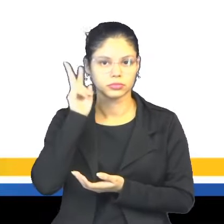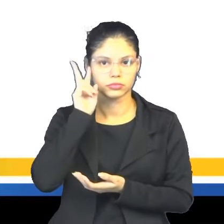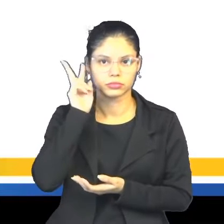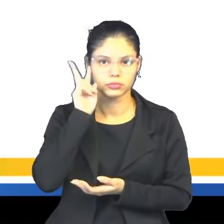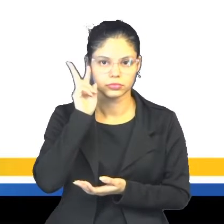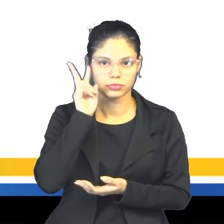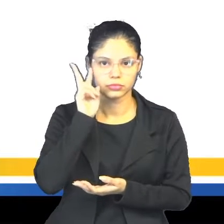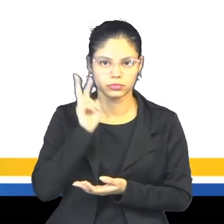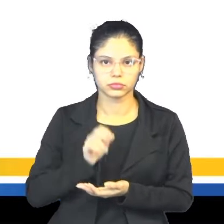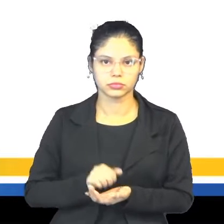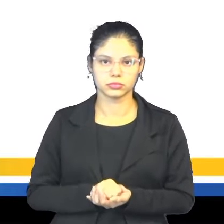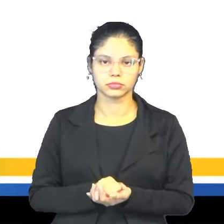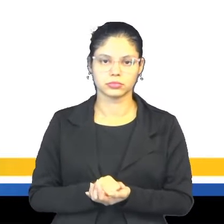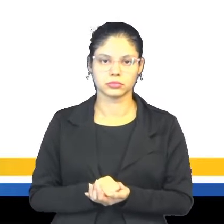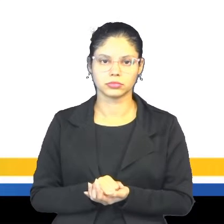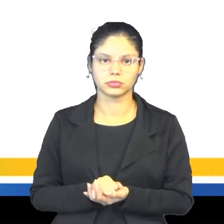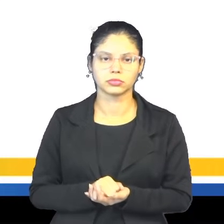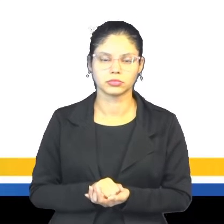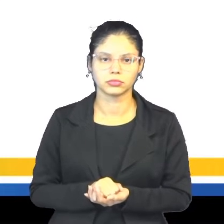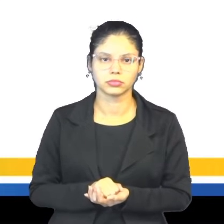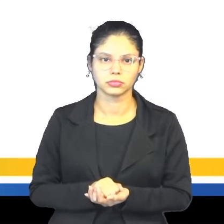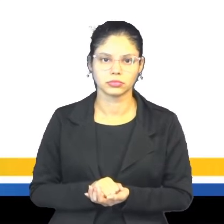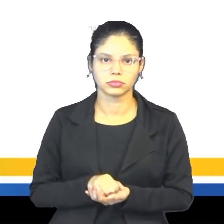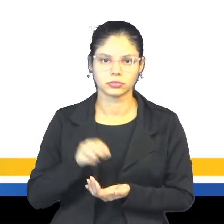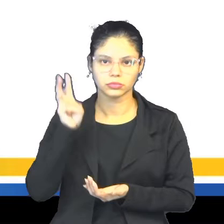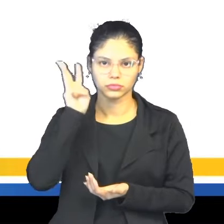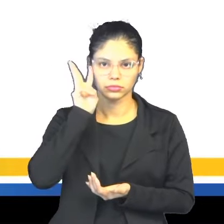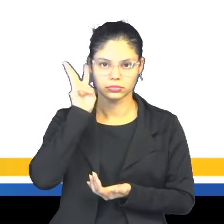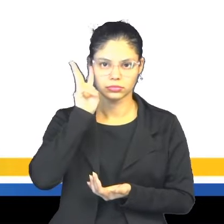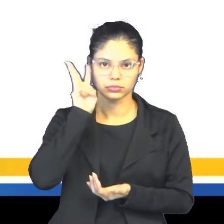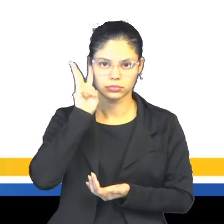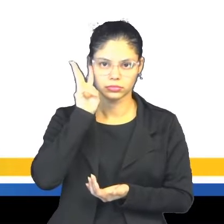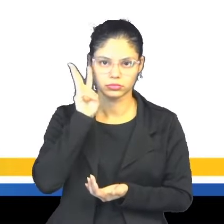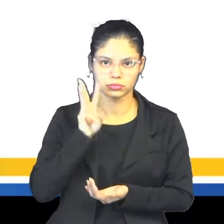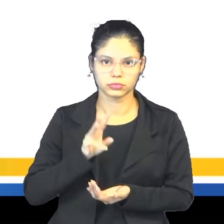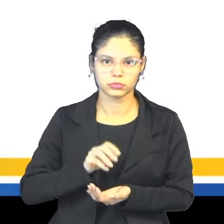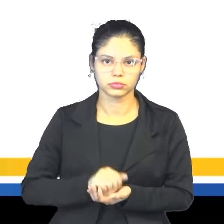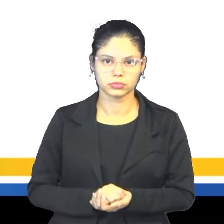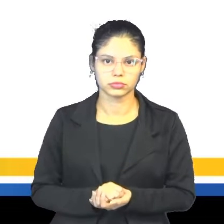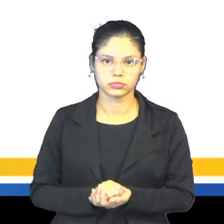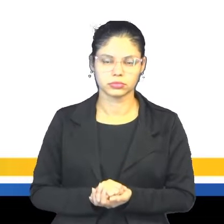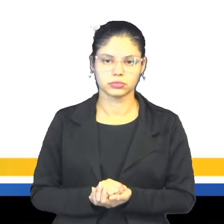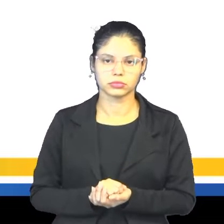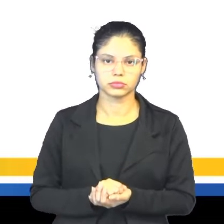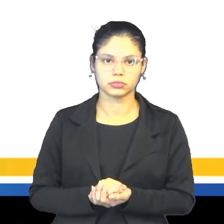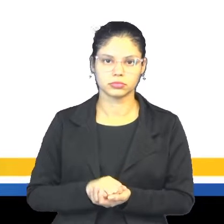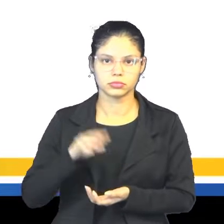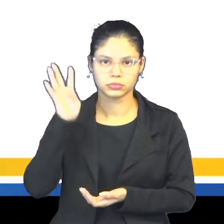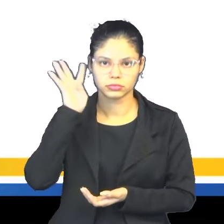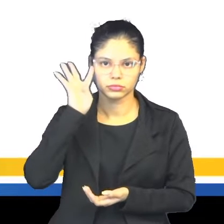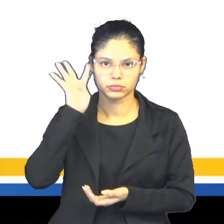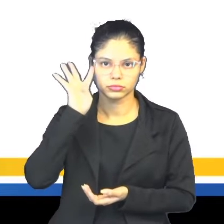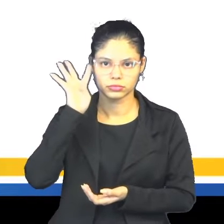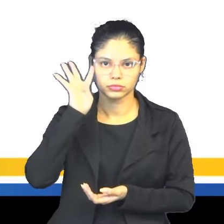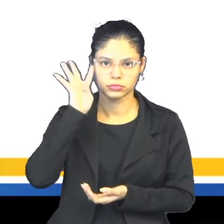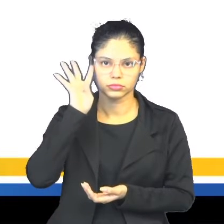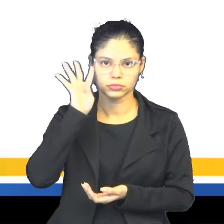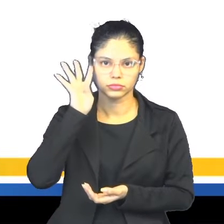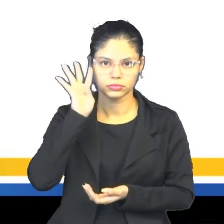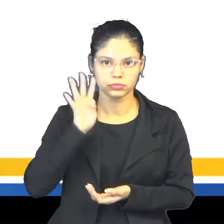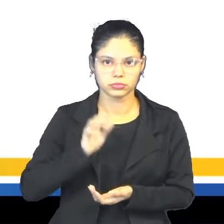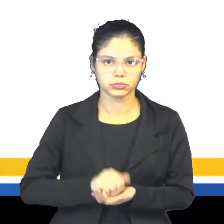segunda-feira. Nós temos Tuesday, que é terça-feira. Wednesday, quarta-feira.